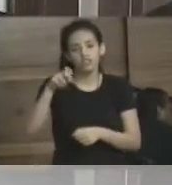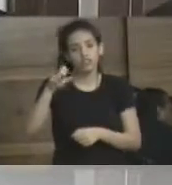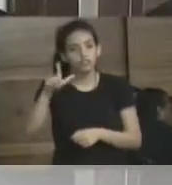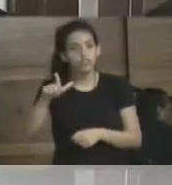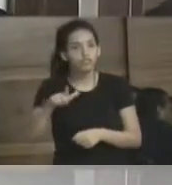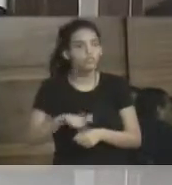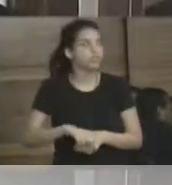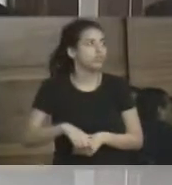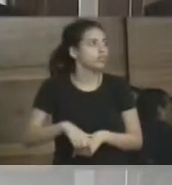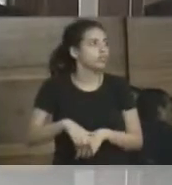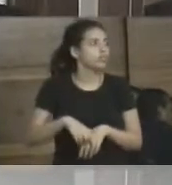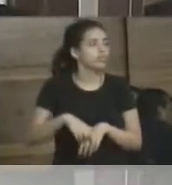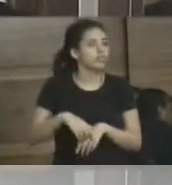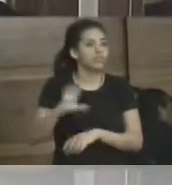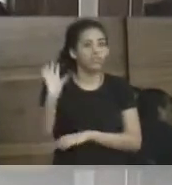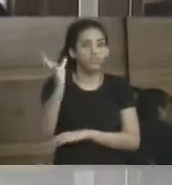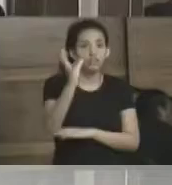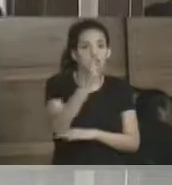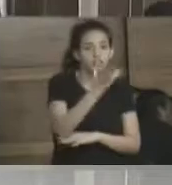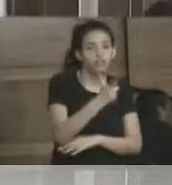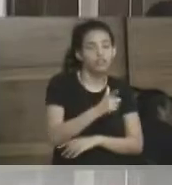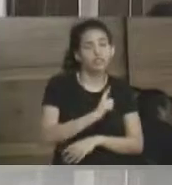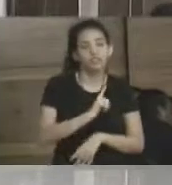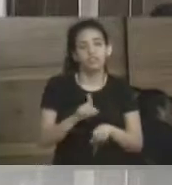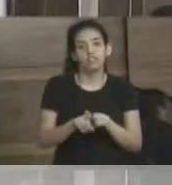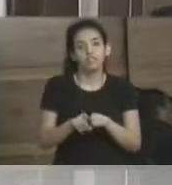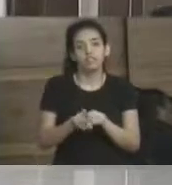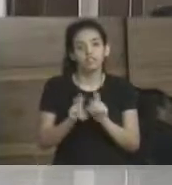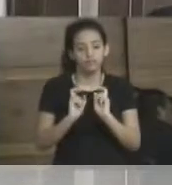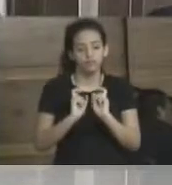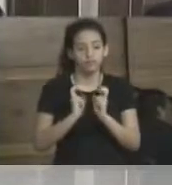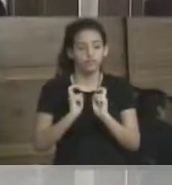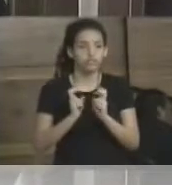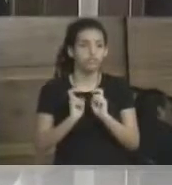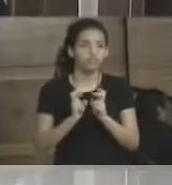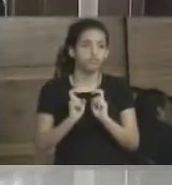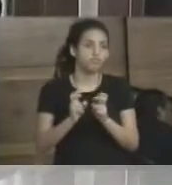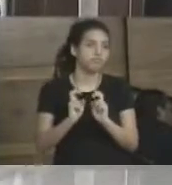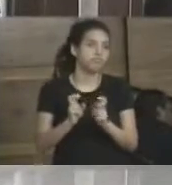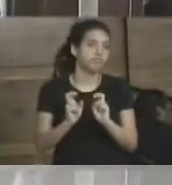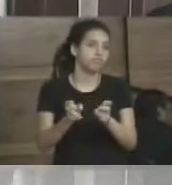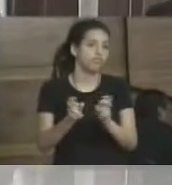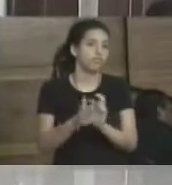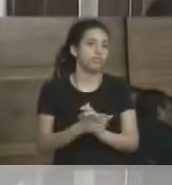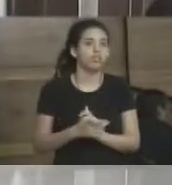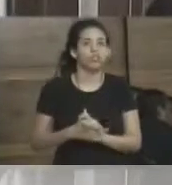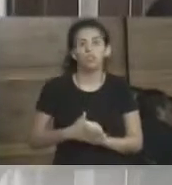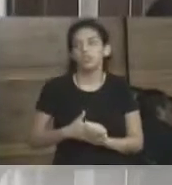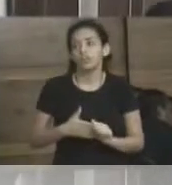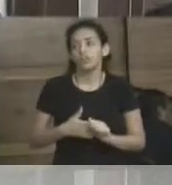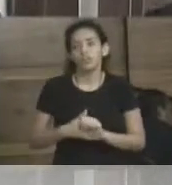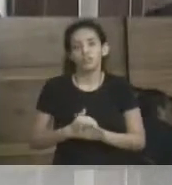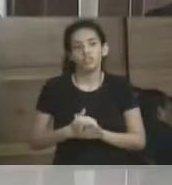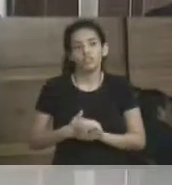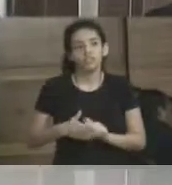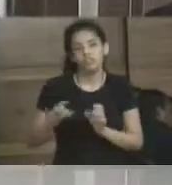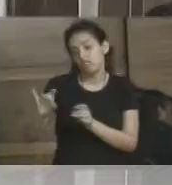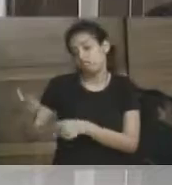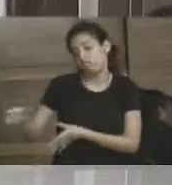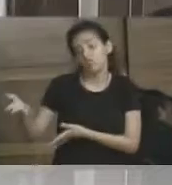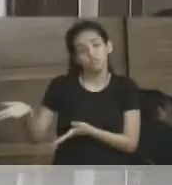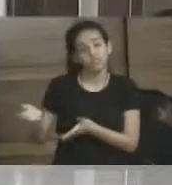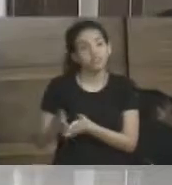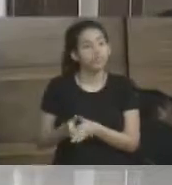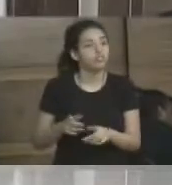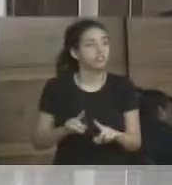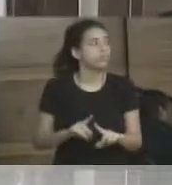ecoturismo. A gente tem uma linha férrea que está desativada por conta do, sei lá, do abandono, de deixá-la ao tempo,